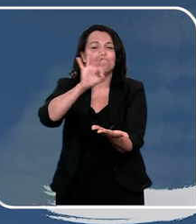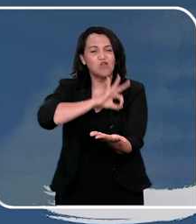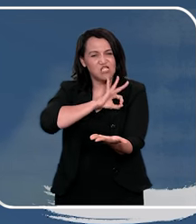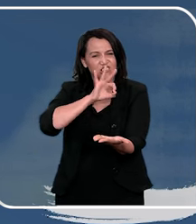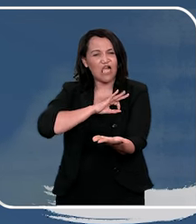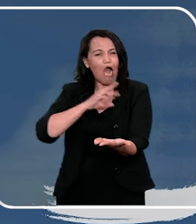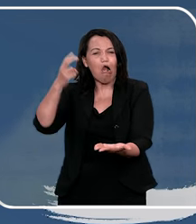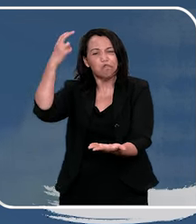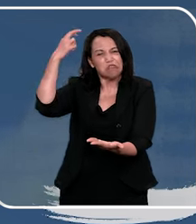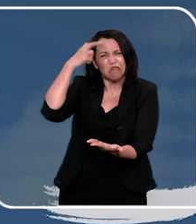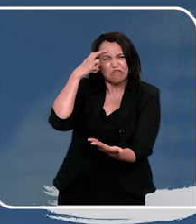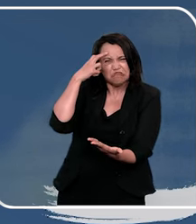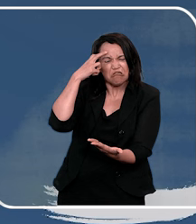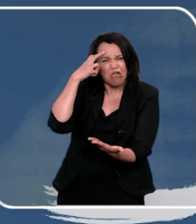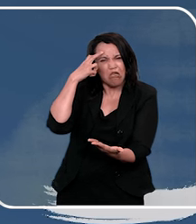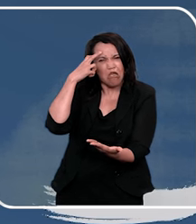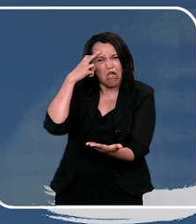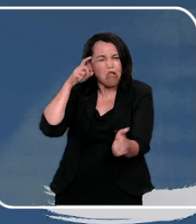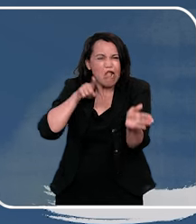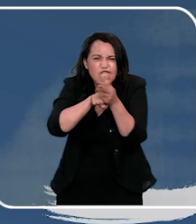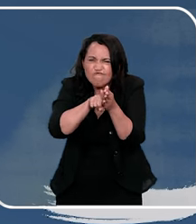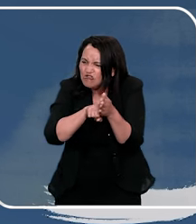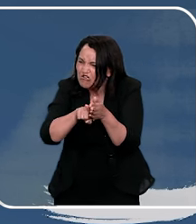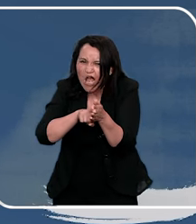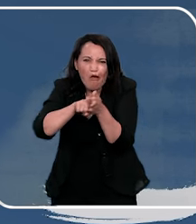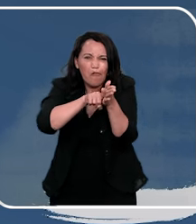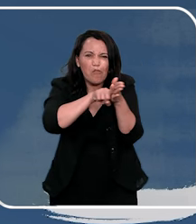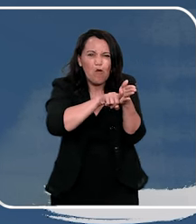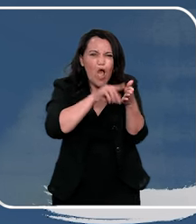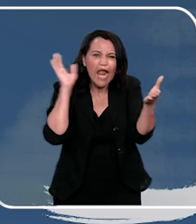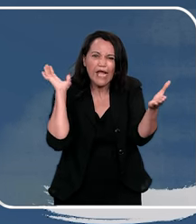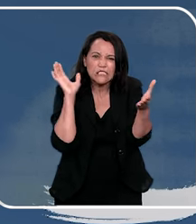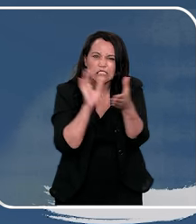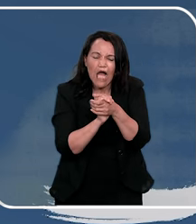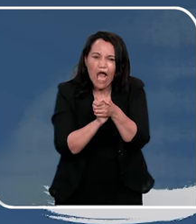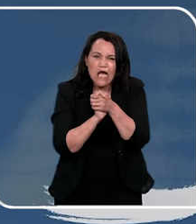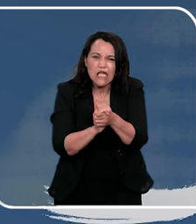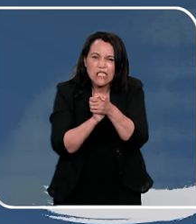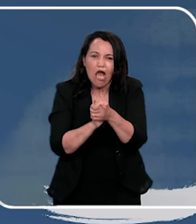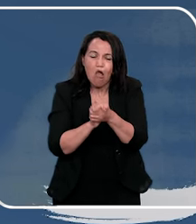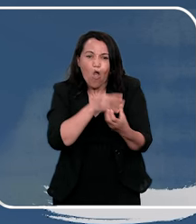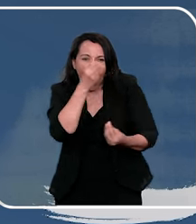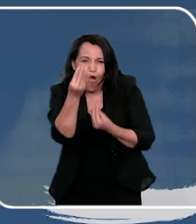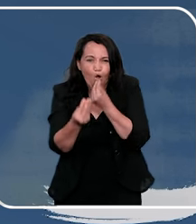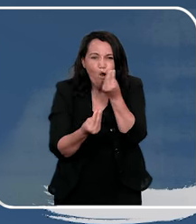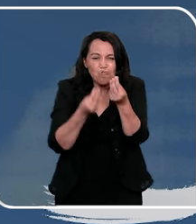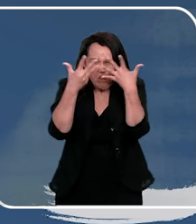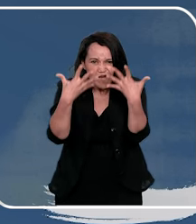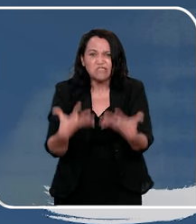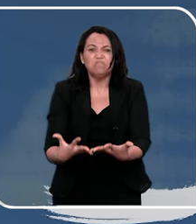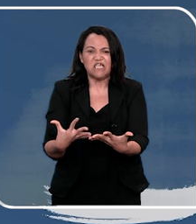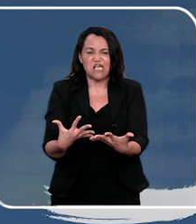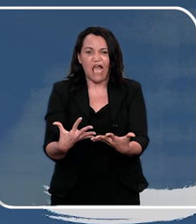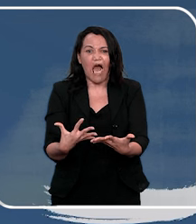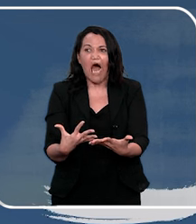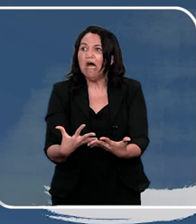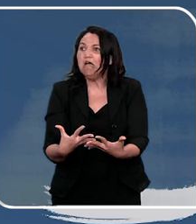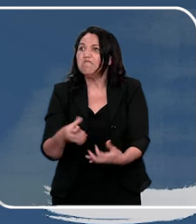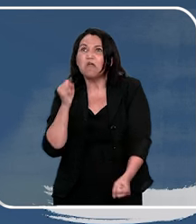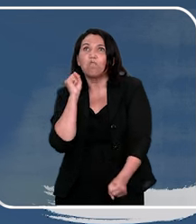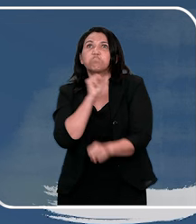é uma das maiores, ela, policial, inteligente, investigadora, casada,